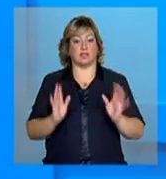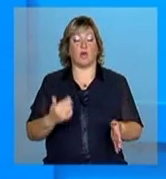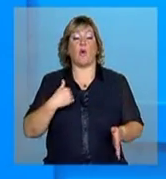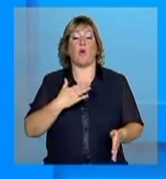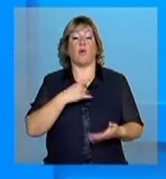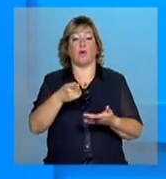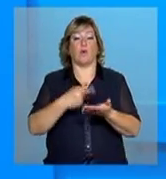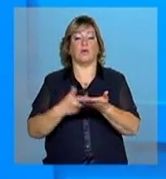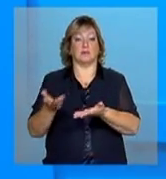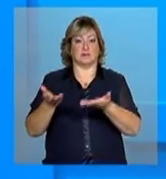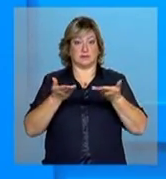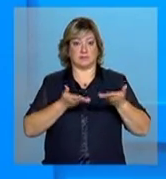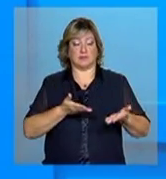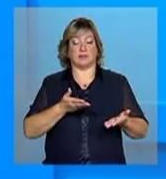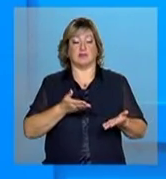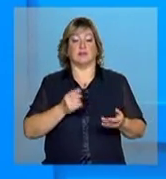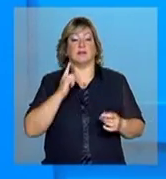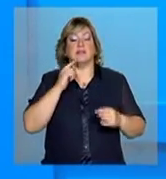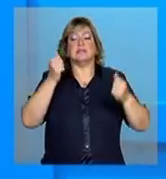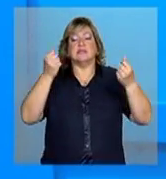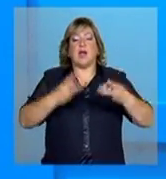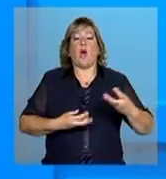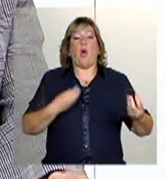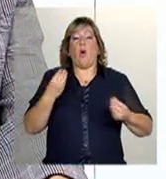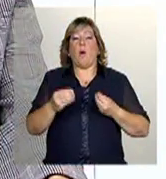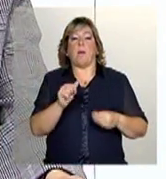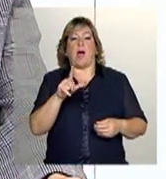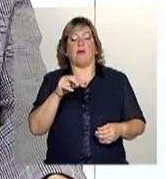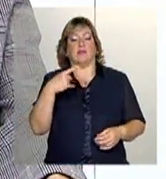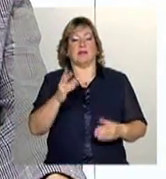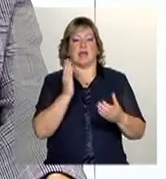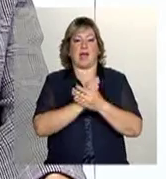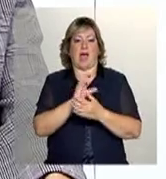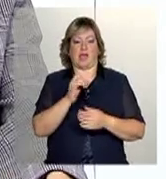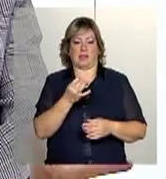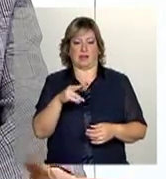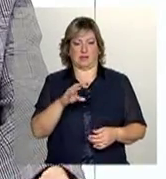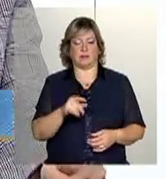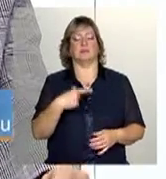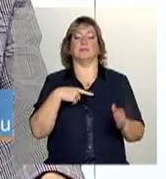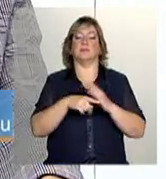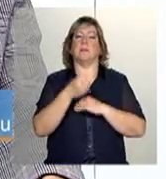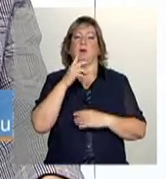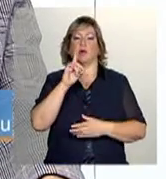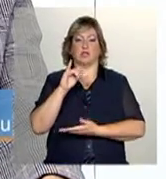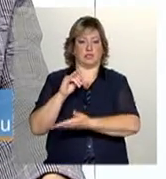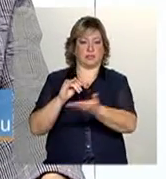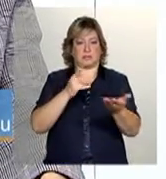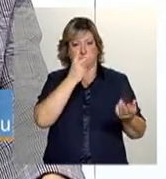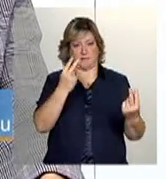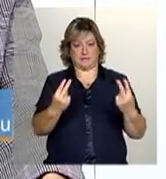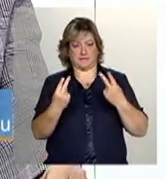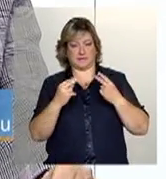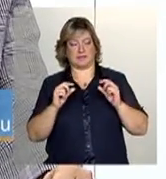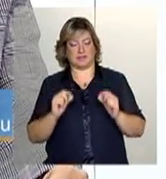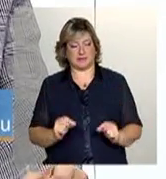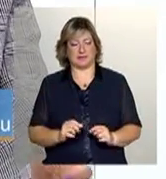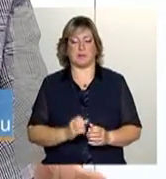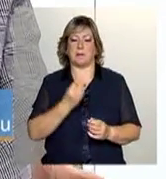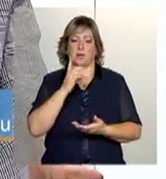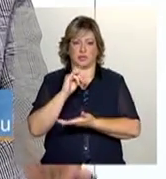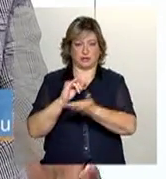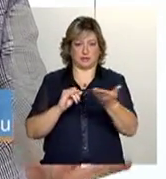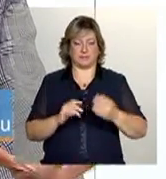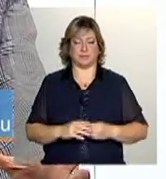desse cadastramento. Como é que ele é feito? Bom dia, Adriana? Bom dia aí quem está nos assistindo. Na verdade, o acontece?